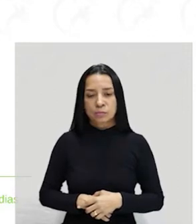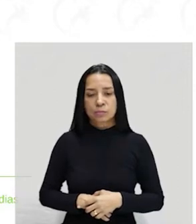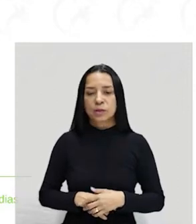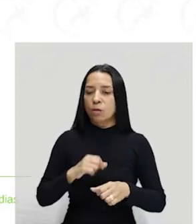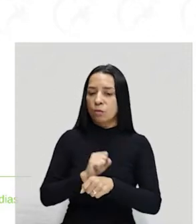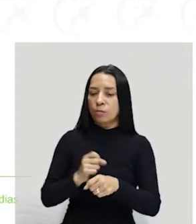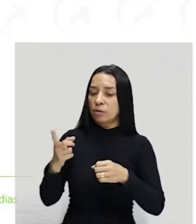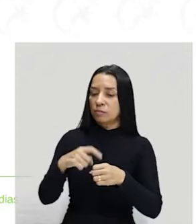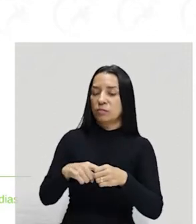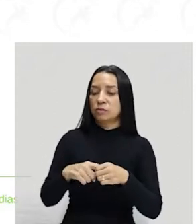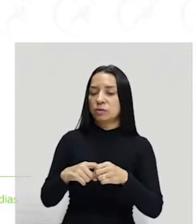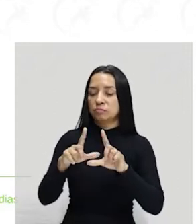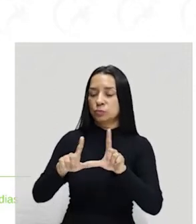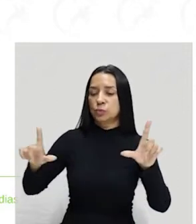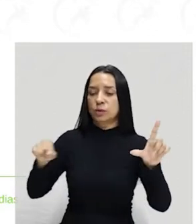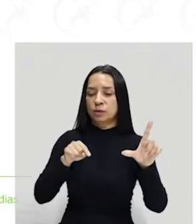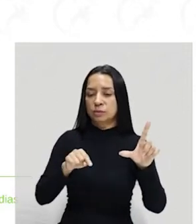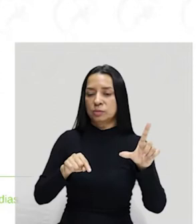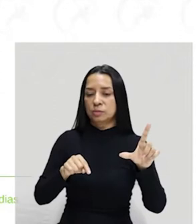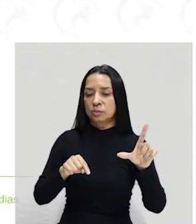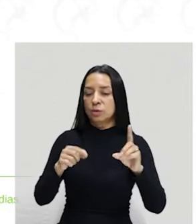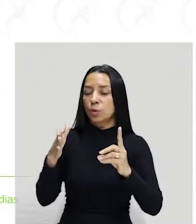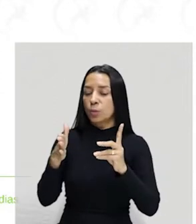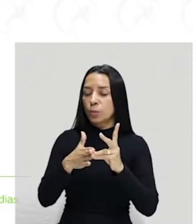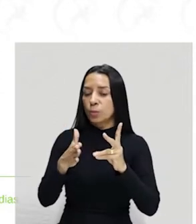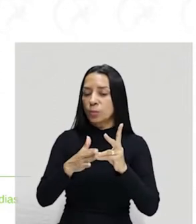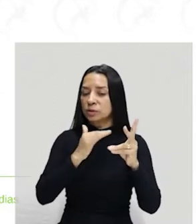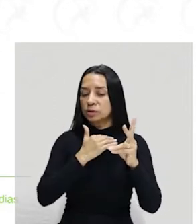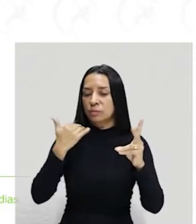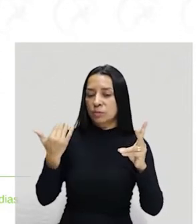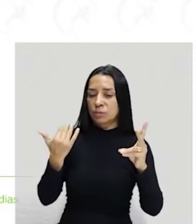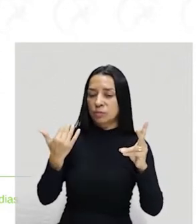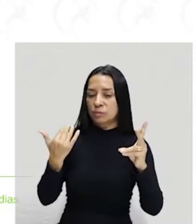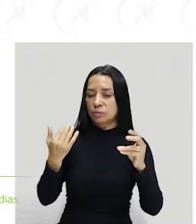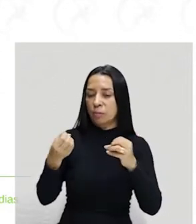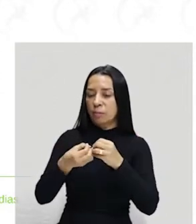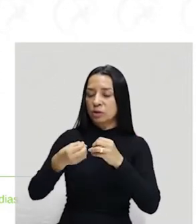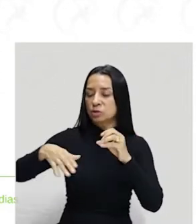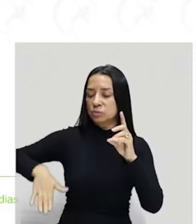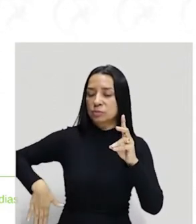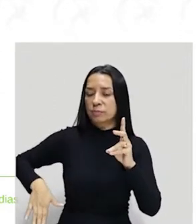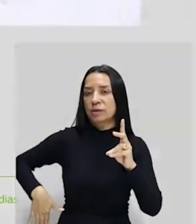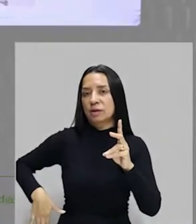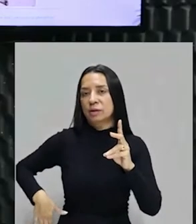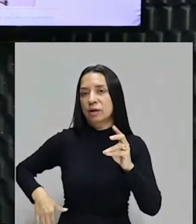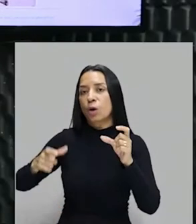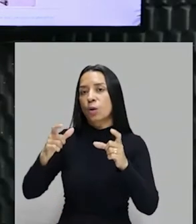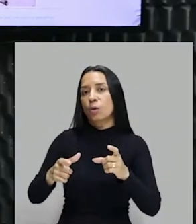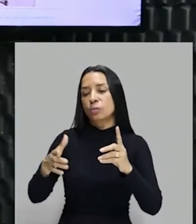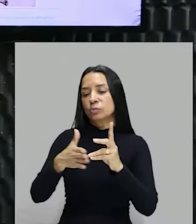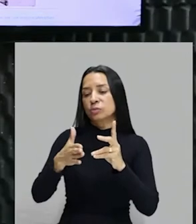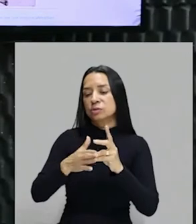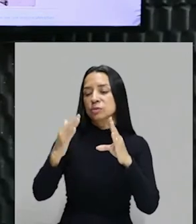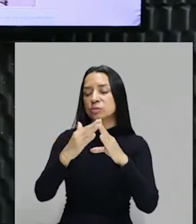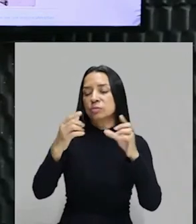Parabéns aí e voltar aqui na obra. O índio está morto. Ele está morto na beira da praia, que era onde os índios moravam. O formato do corpo do